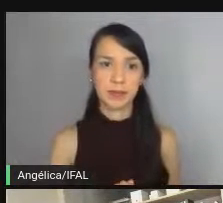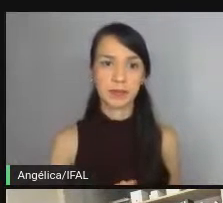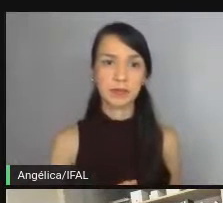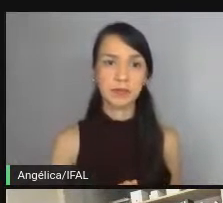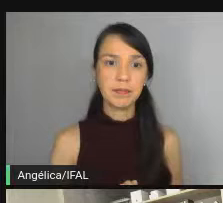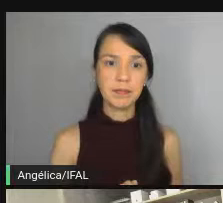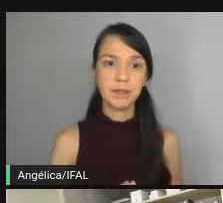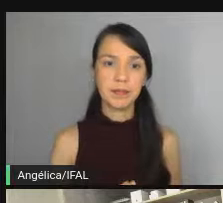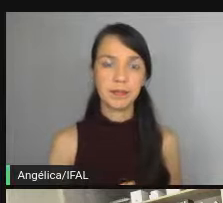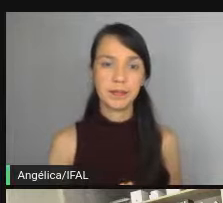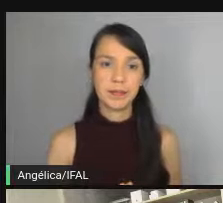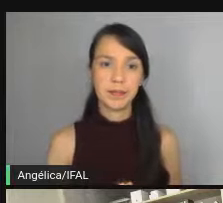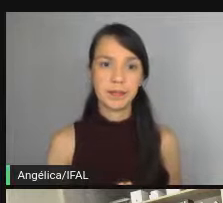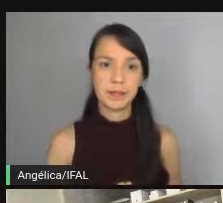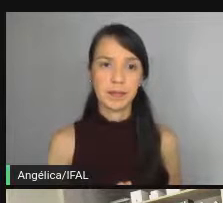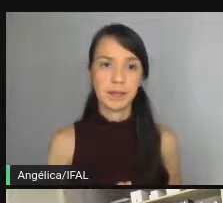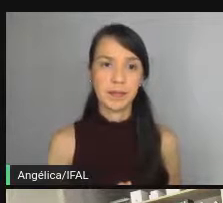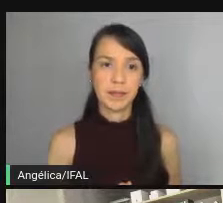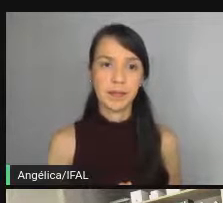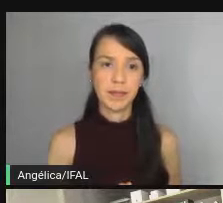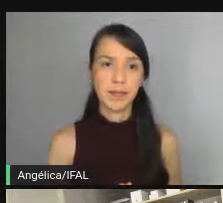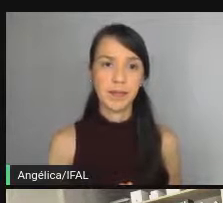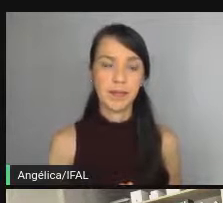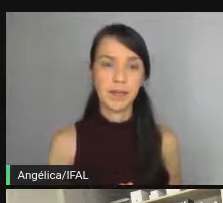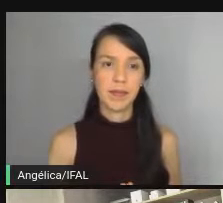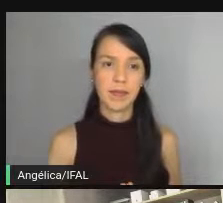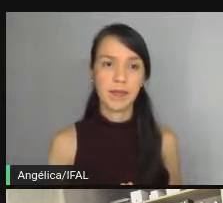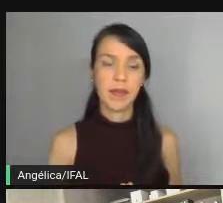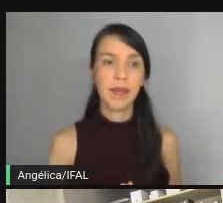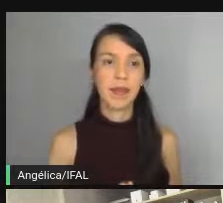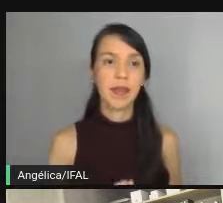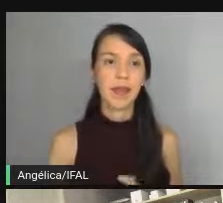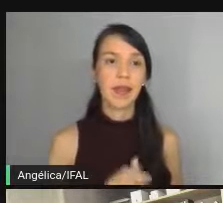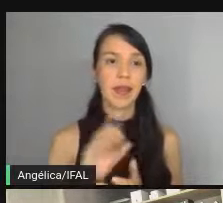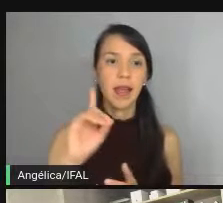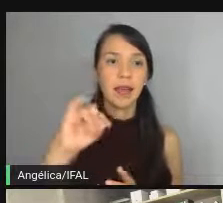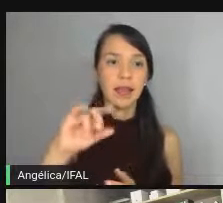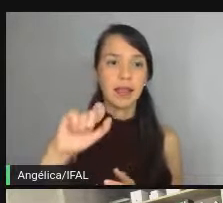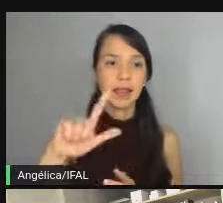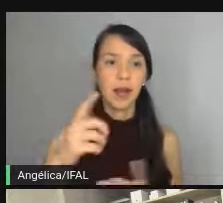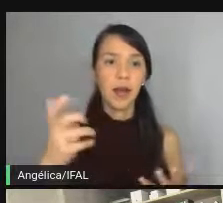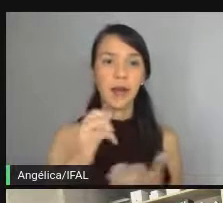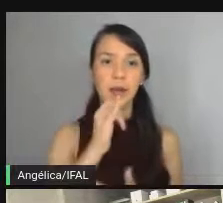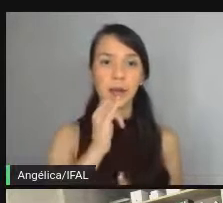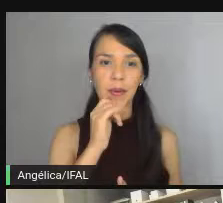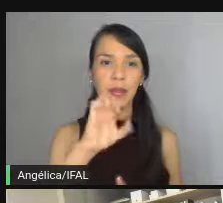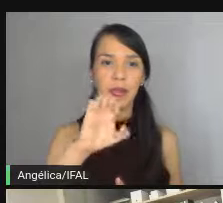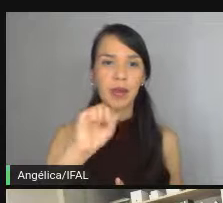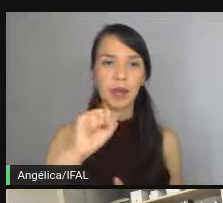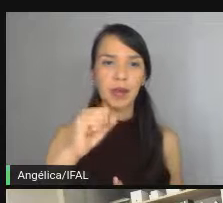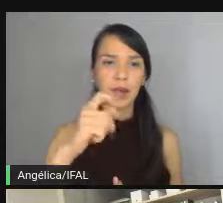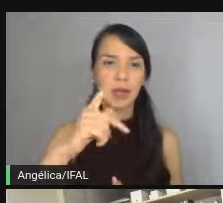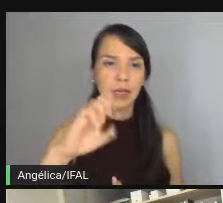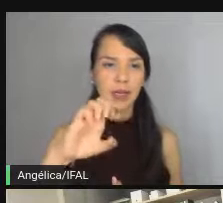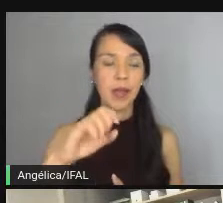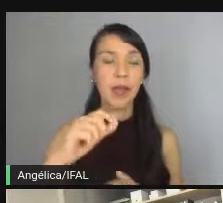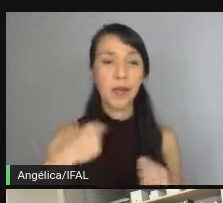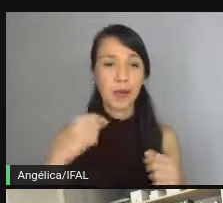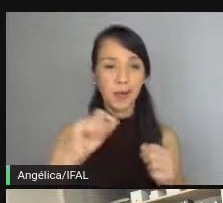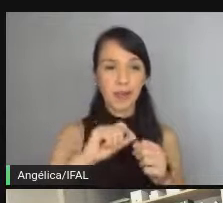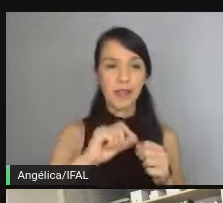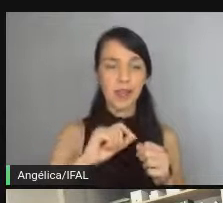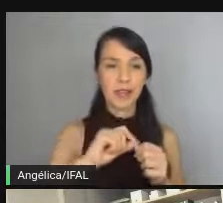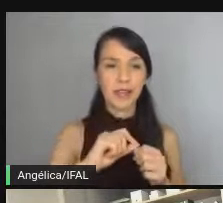Beleza. Mapa mental. Fariman, eu quero um exemplo de spec agora. Eu ia fazer aqui